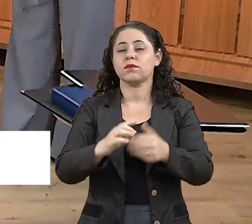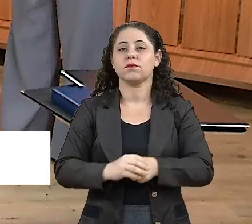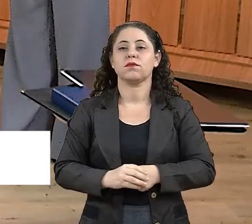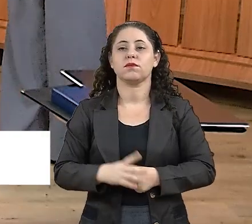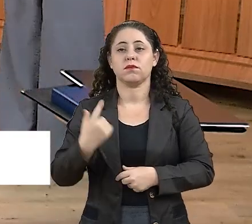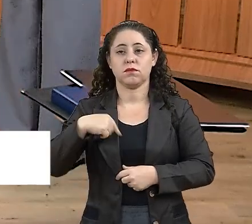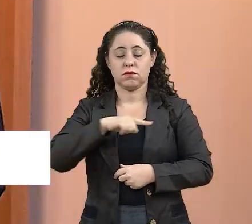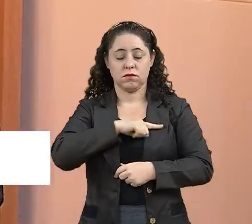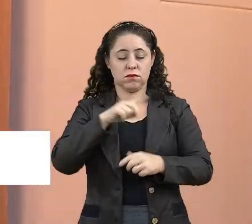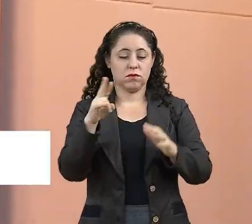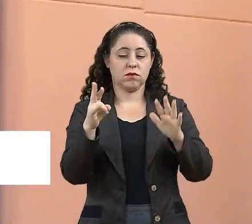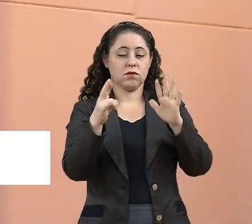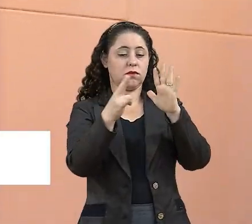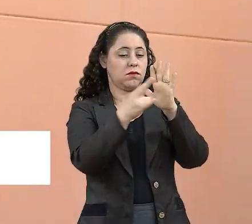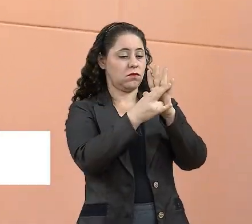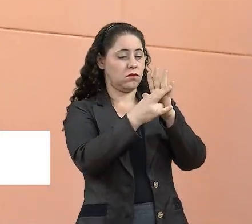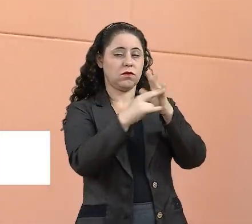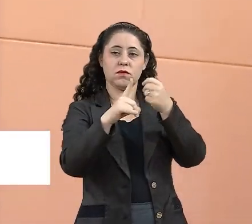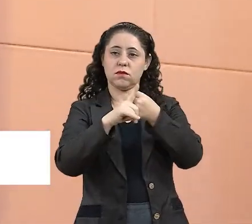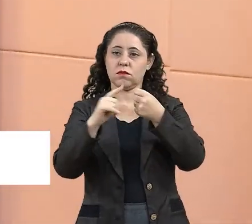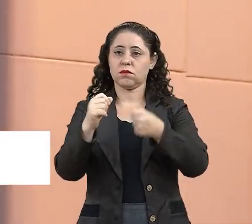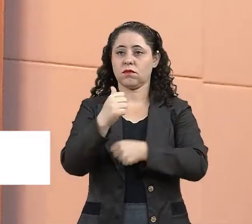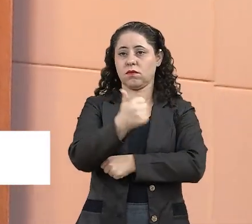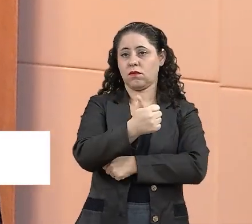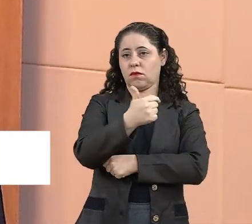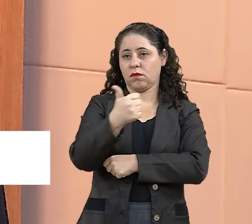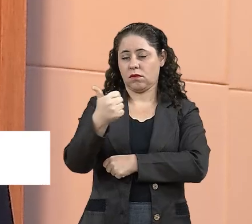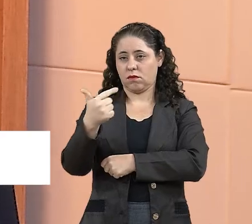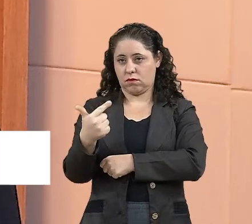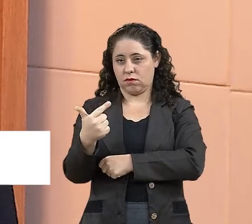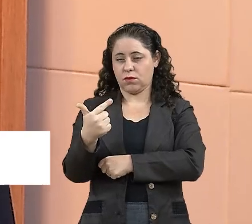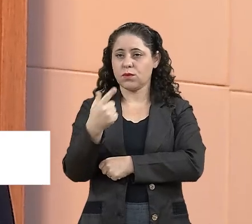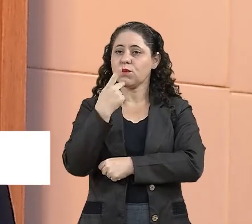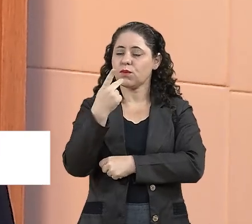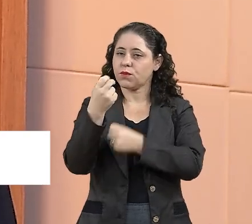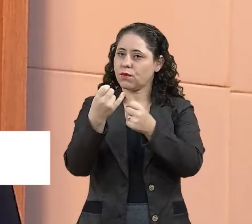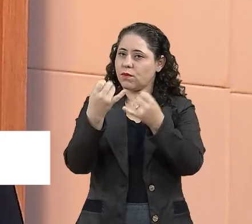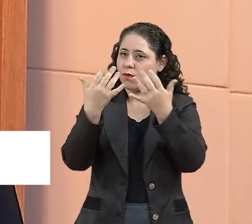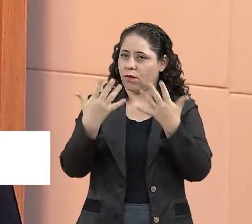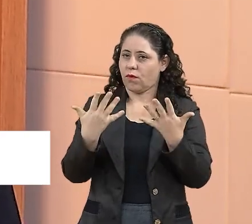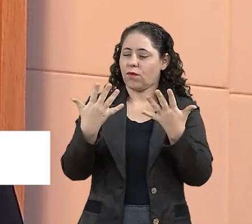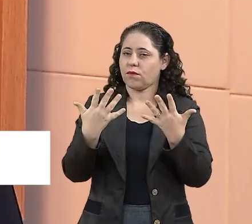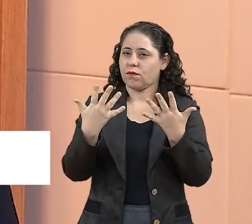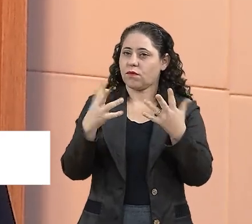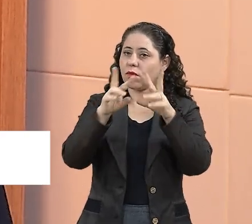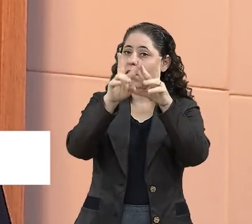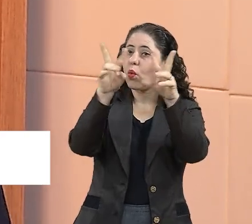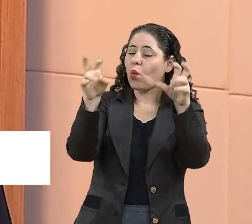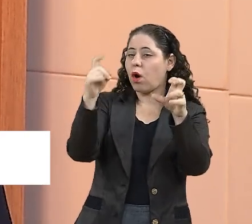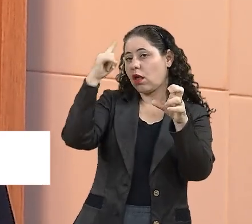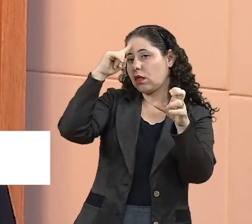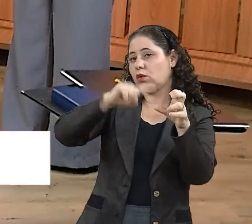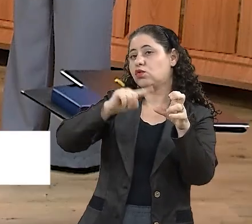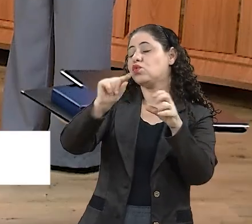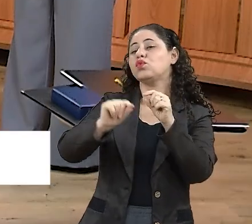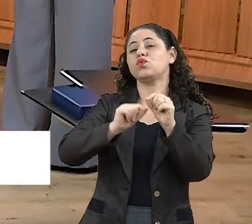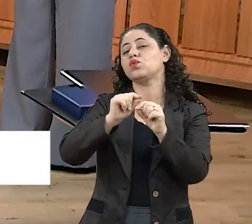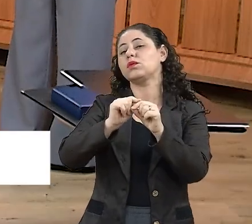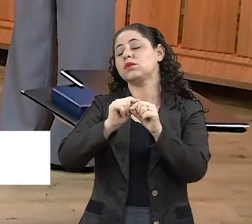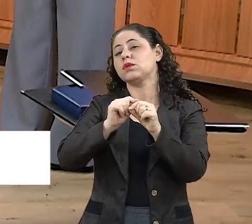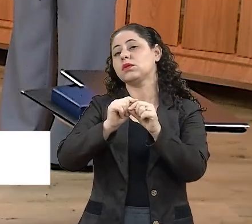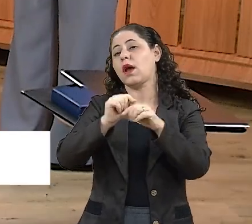regimento interno, no artigo 112, que dispõe sobre essa questão da data, a